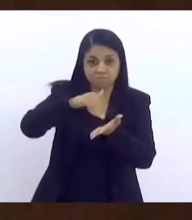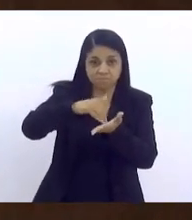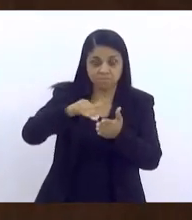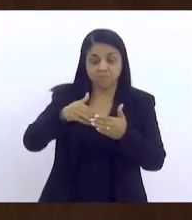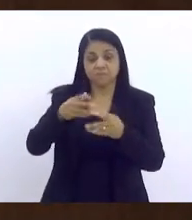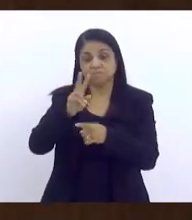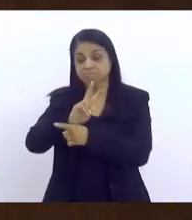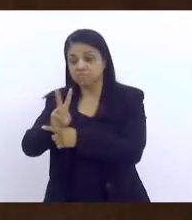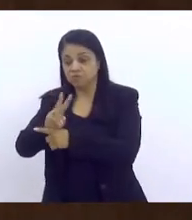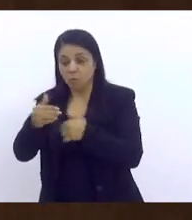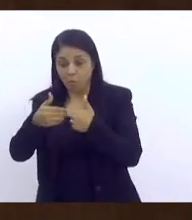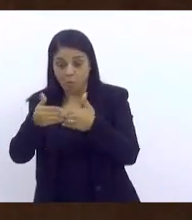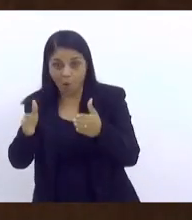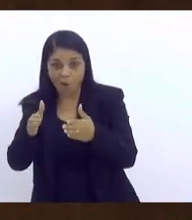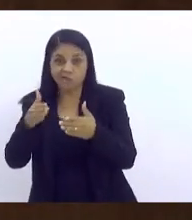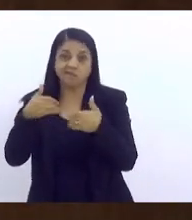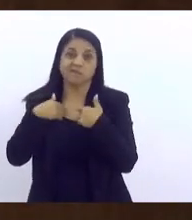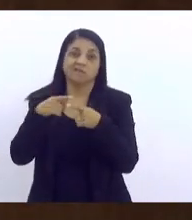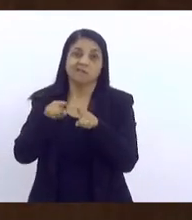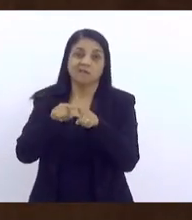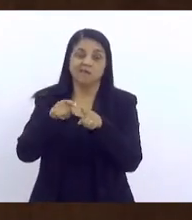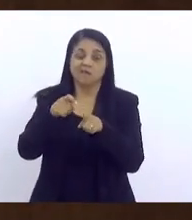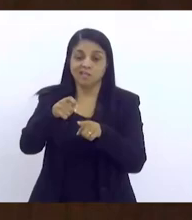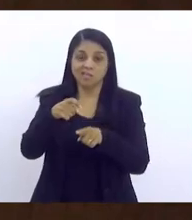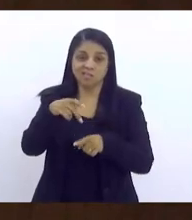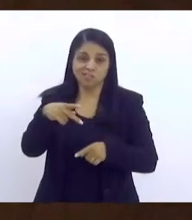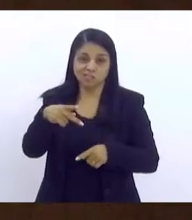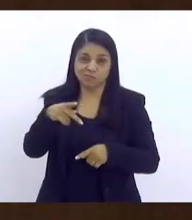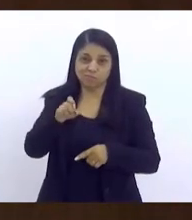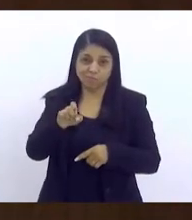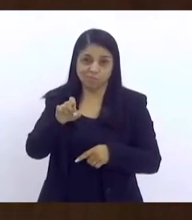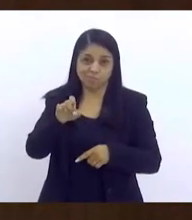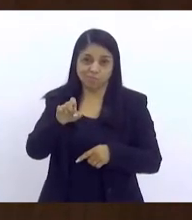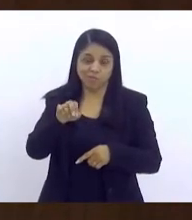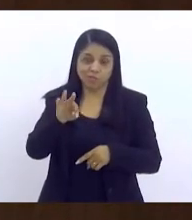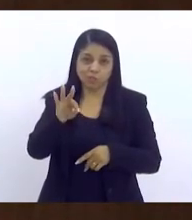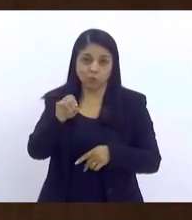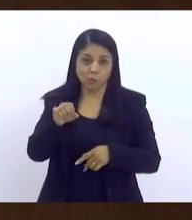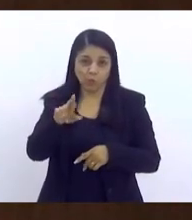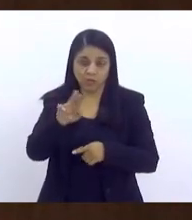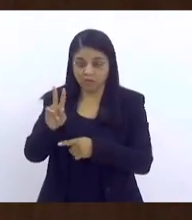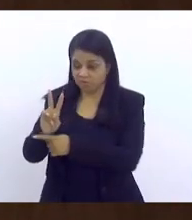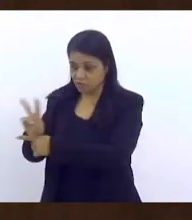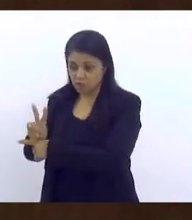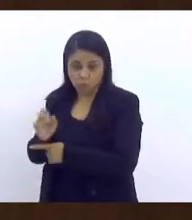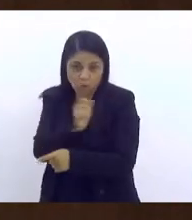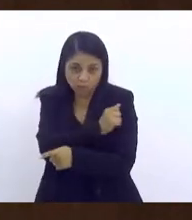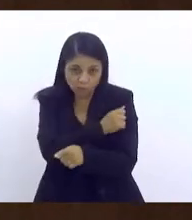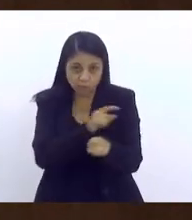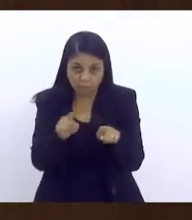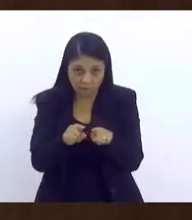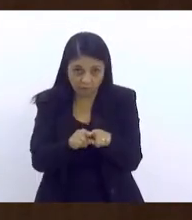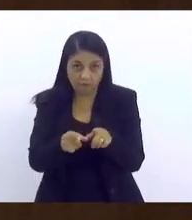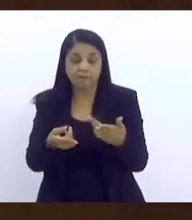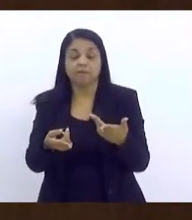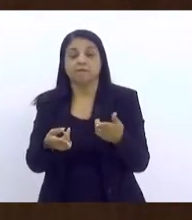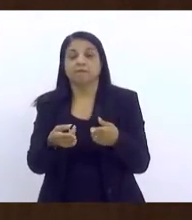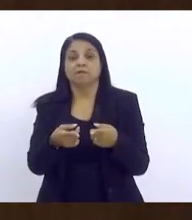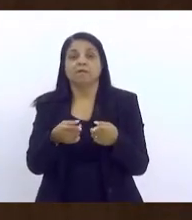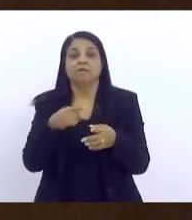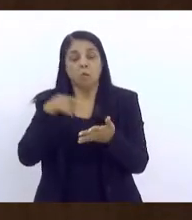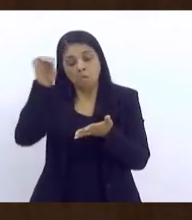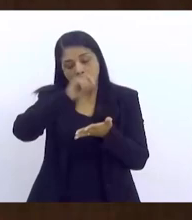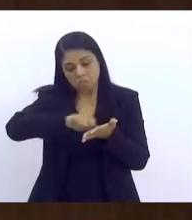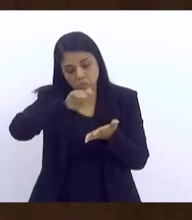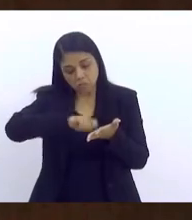eu anotei aqui, nas minhas experiências da escola pública da cidade aqui, do município do Rio de Janeiro, eu anotei uma série de coisas